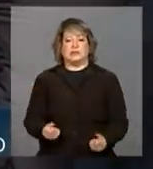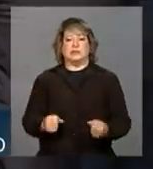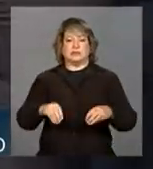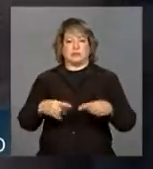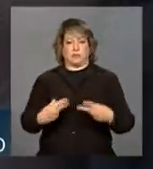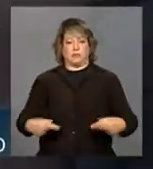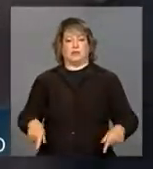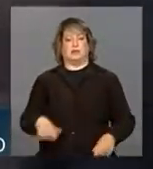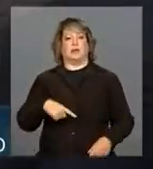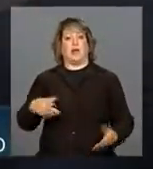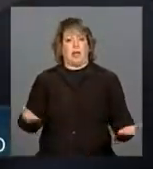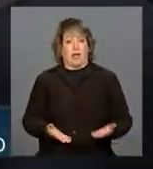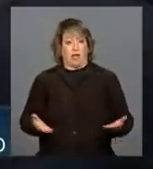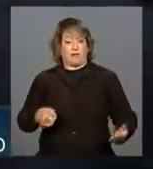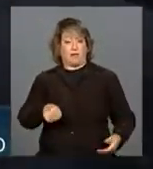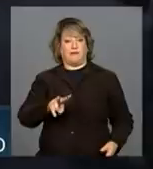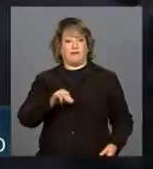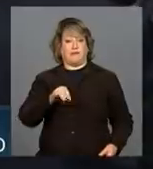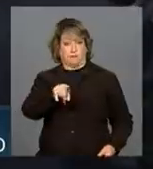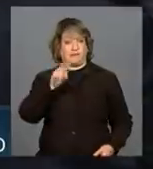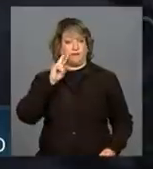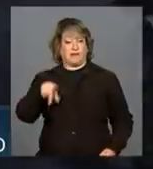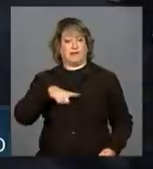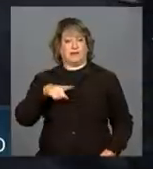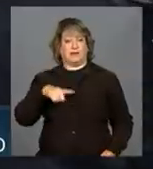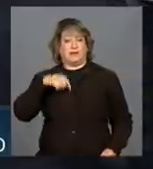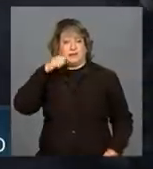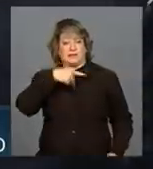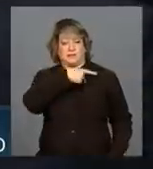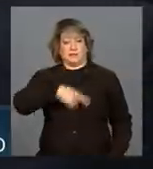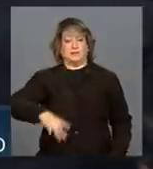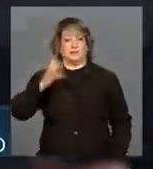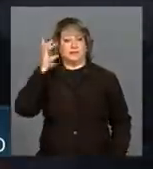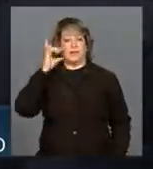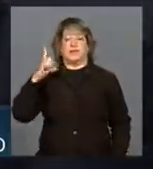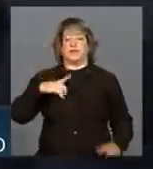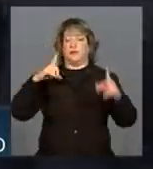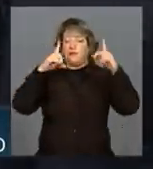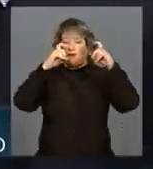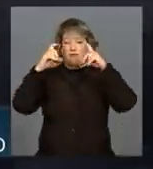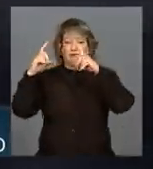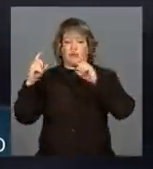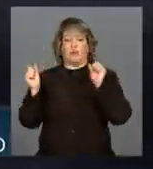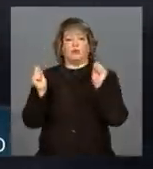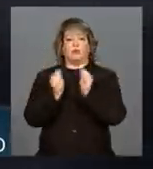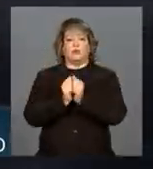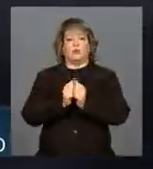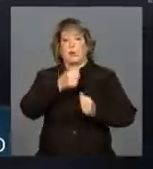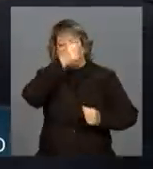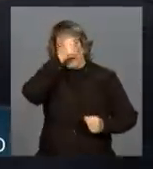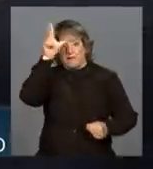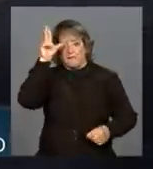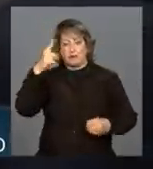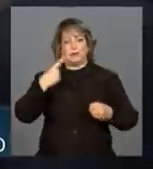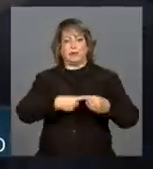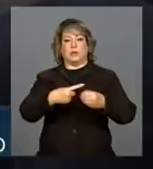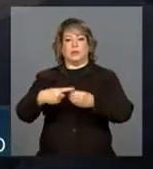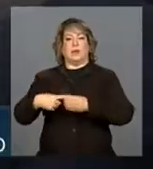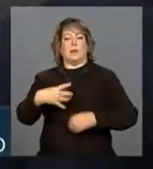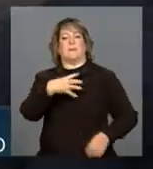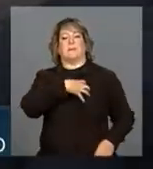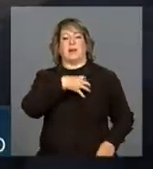a presidenta posa para fotos ao lado de prefeitos da Bahia que vão